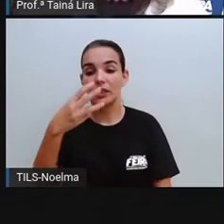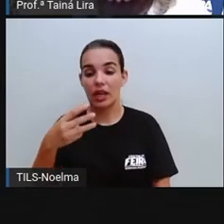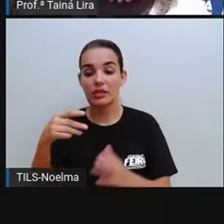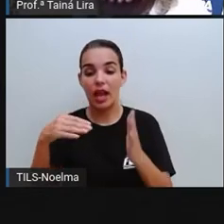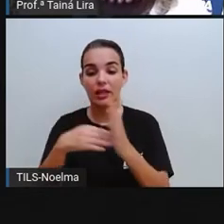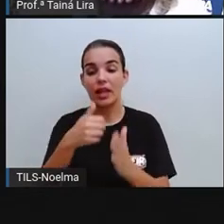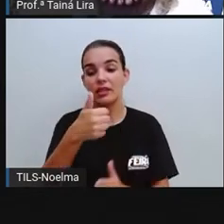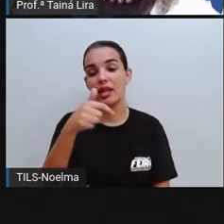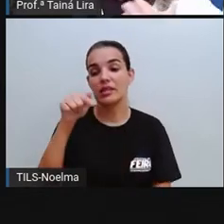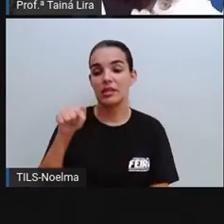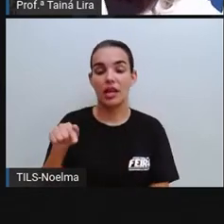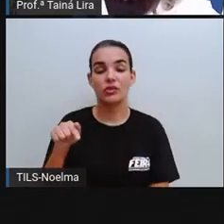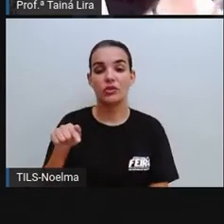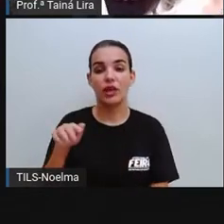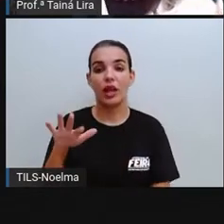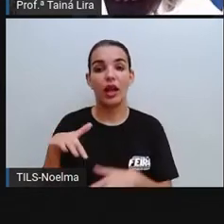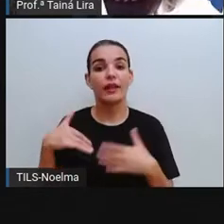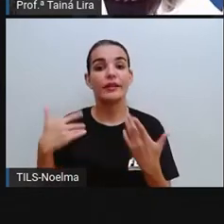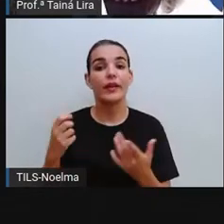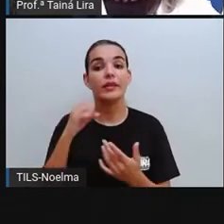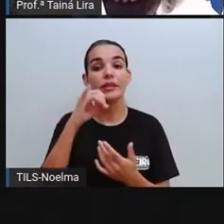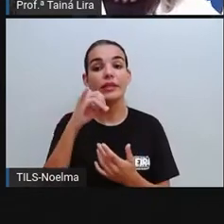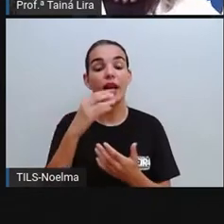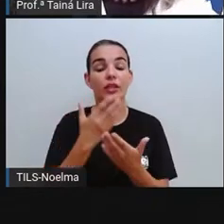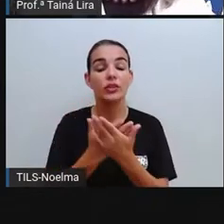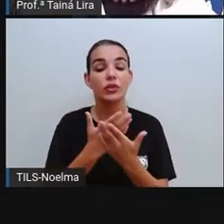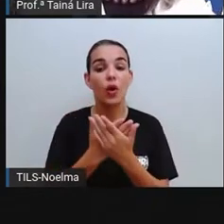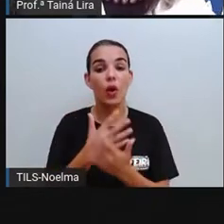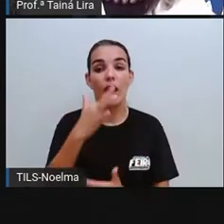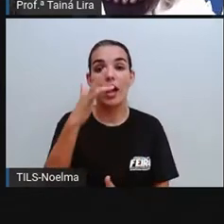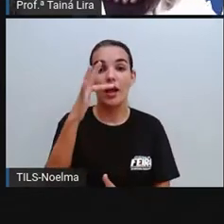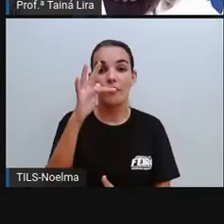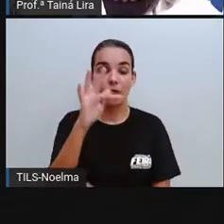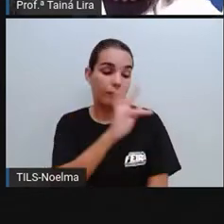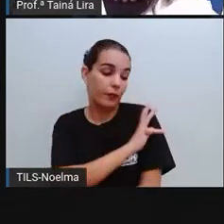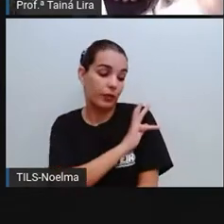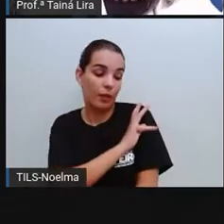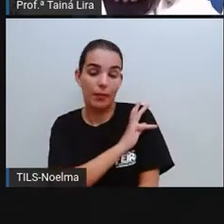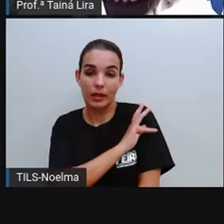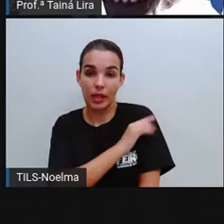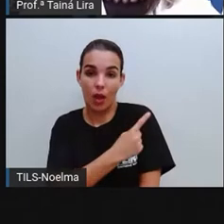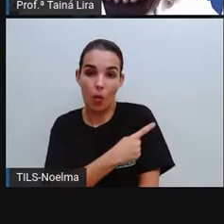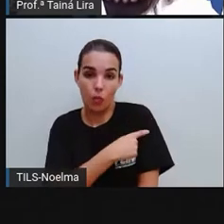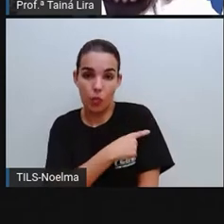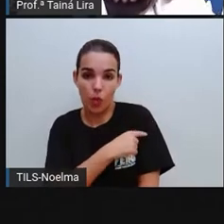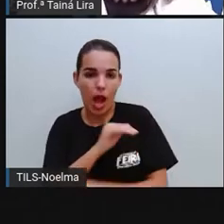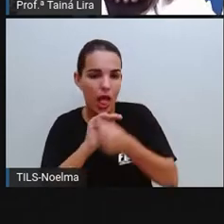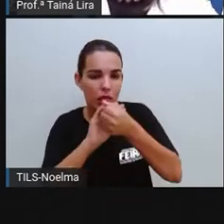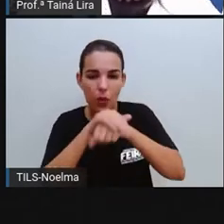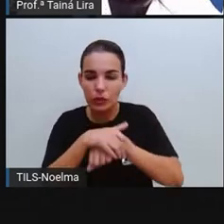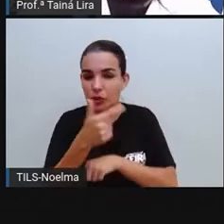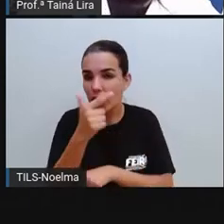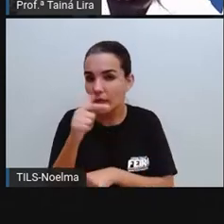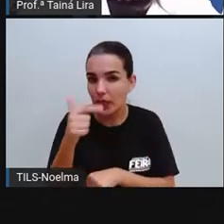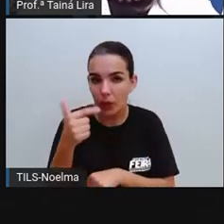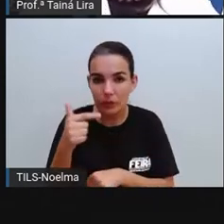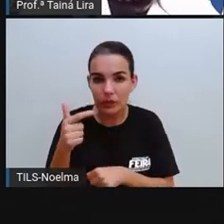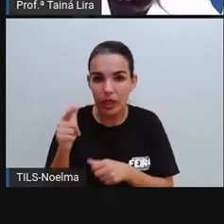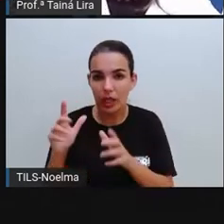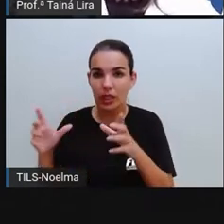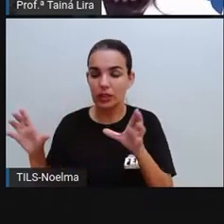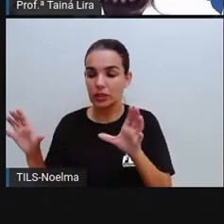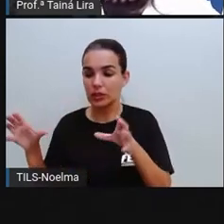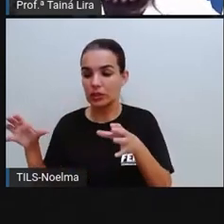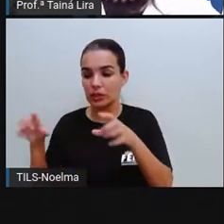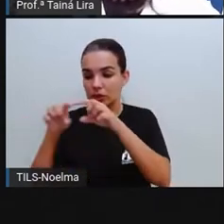17h. Se é uma escola de ensino fundamental que de noite não tem turmas